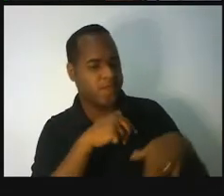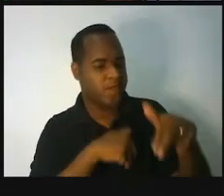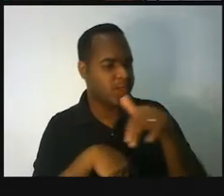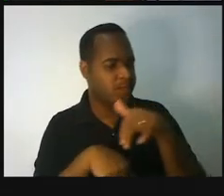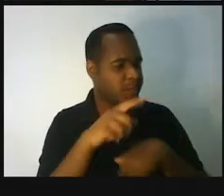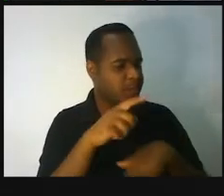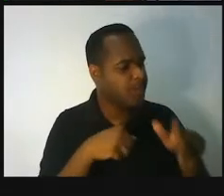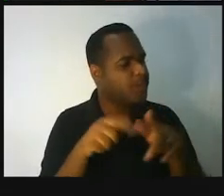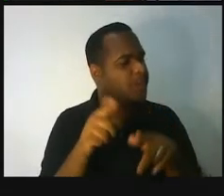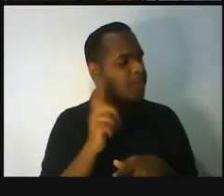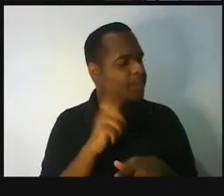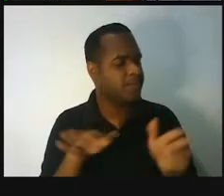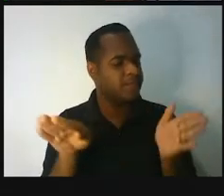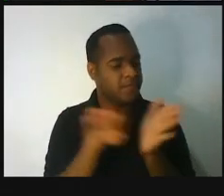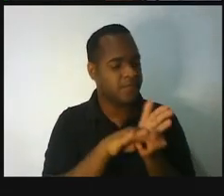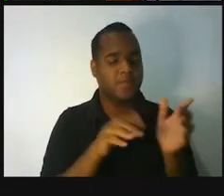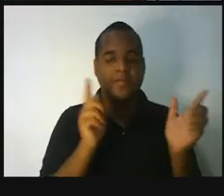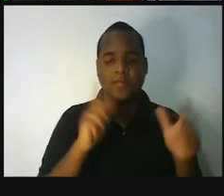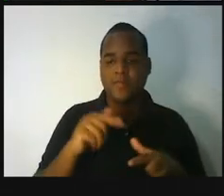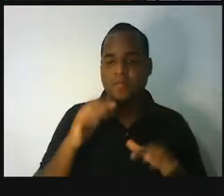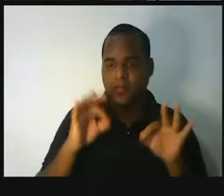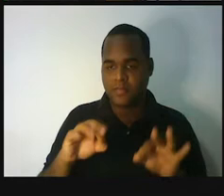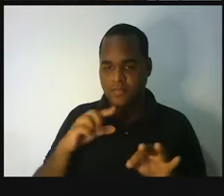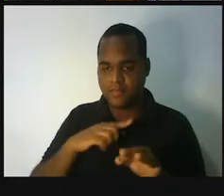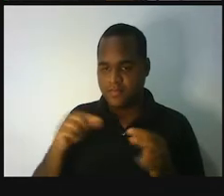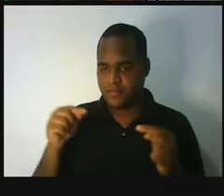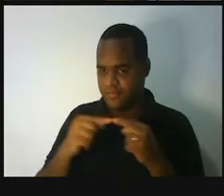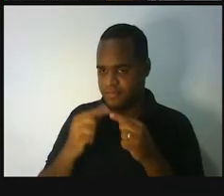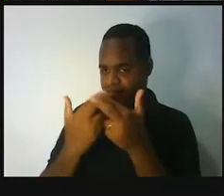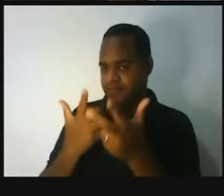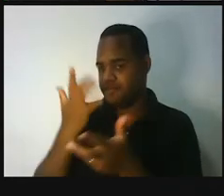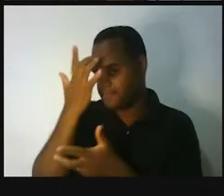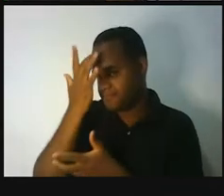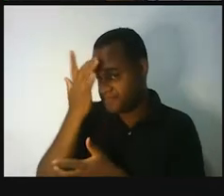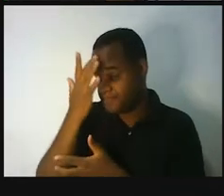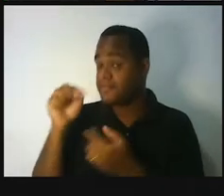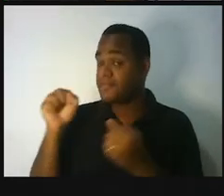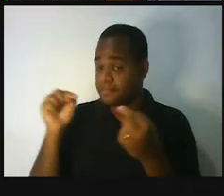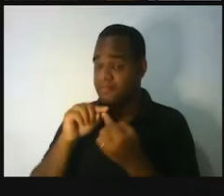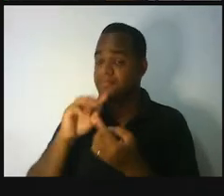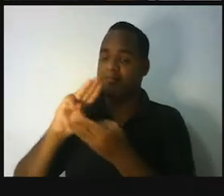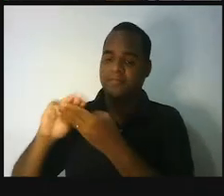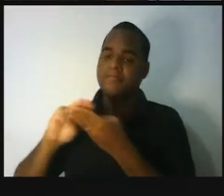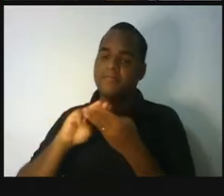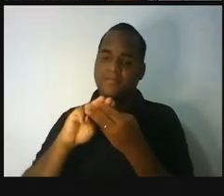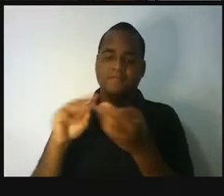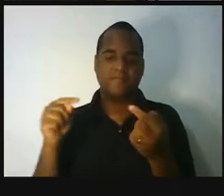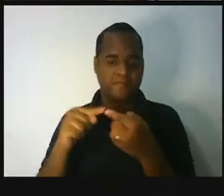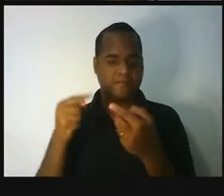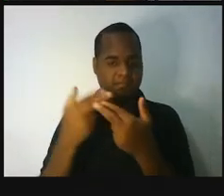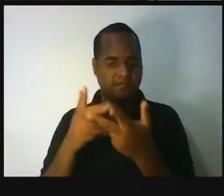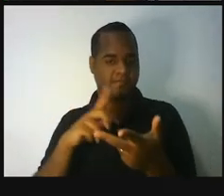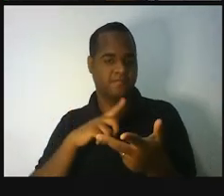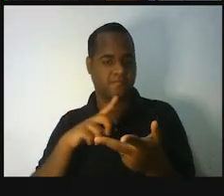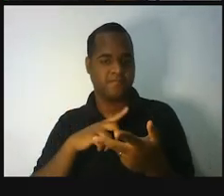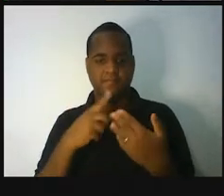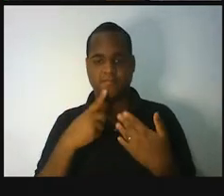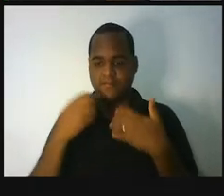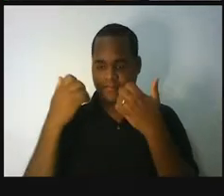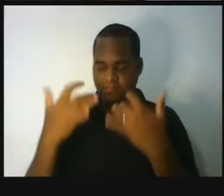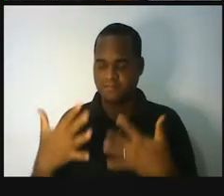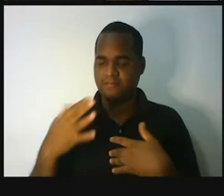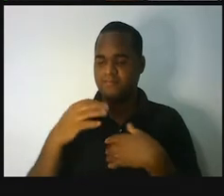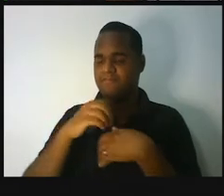façam chegar nesse lugar com mais facilidade. Isso é matemática. Você está construindo um raciocínio